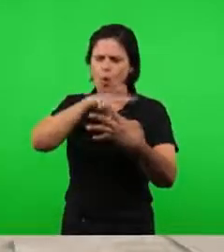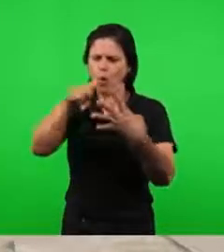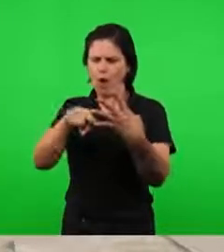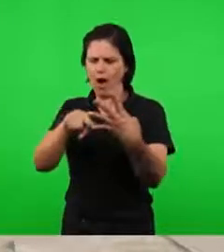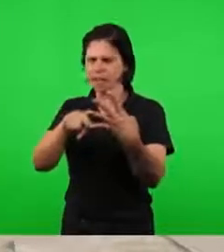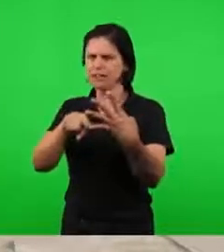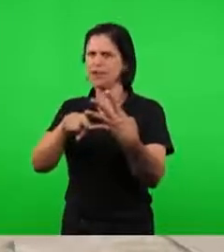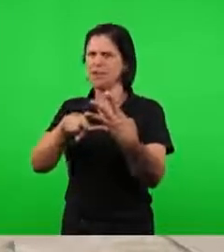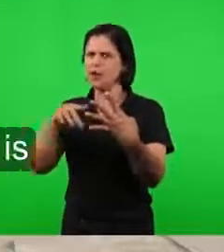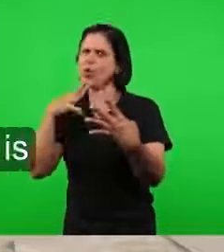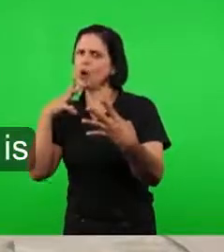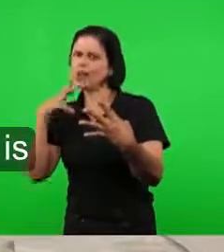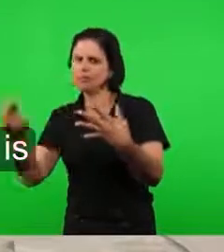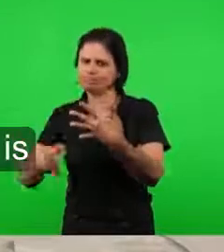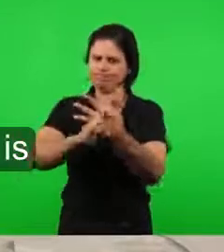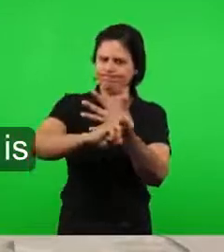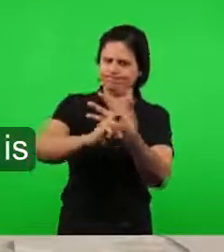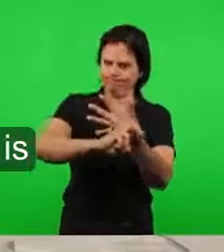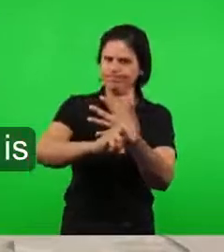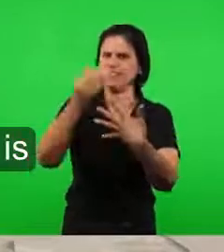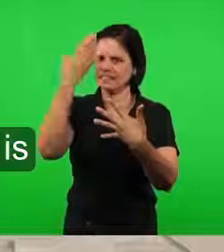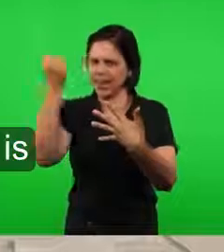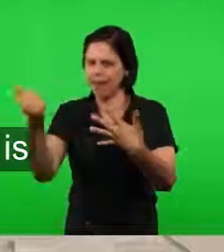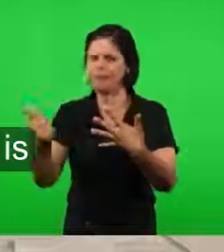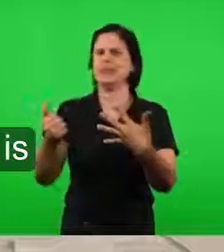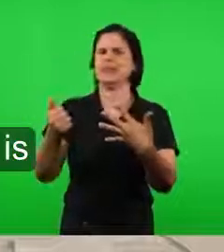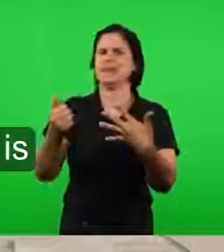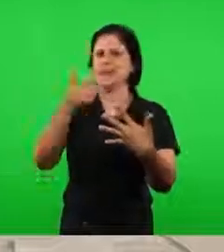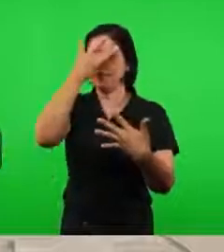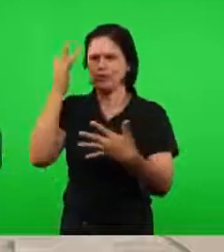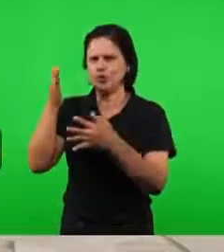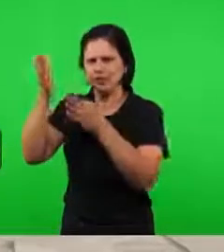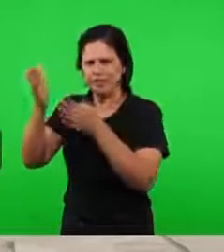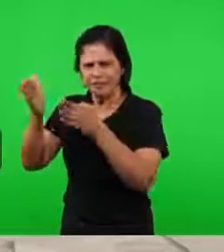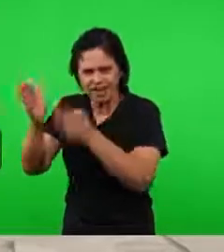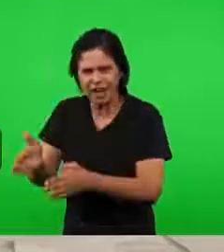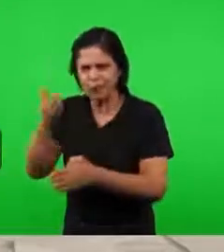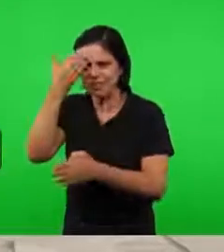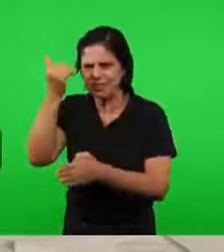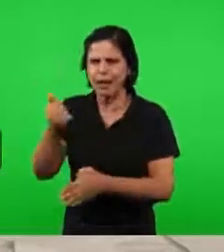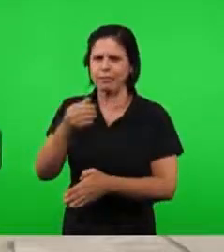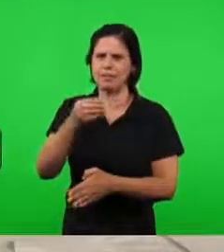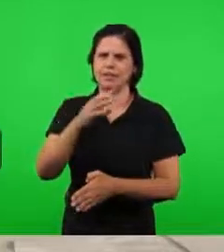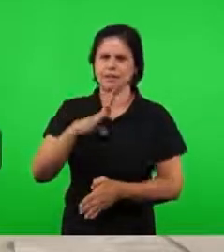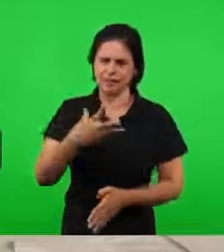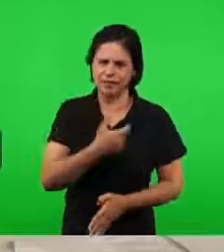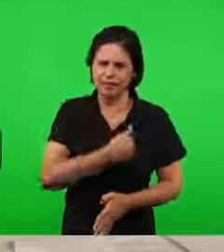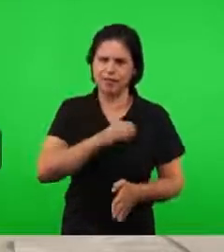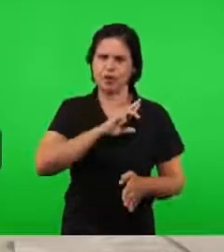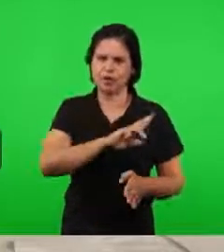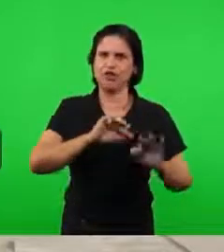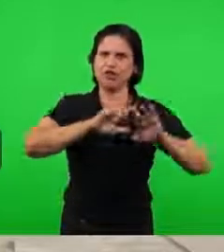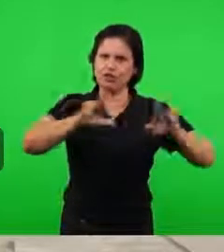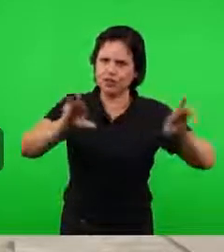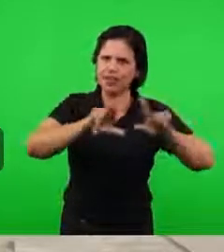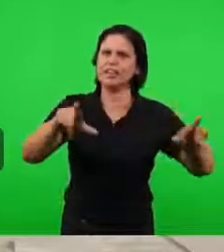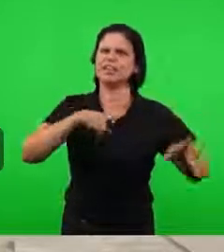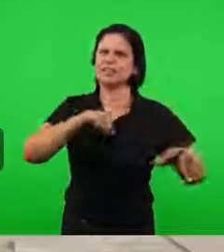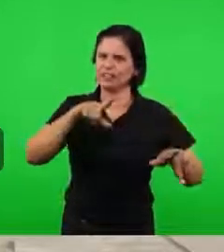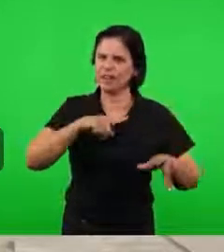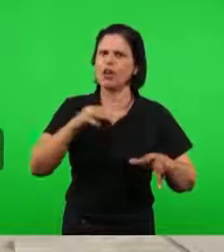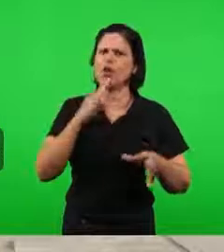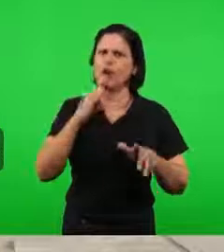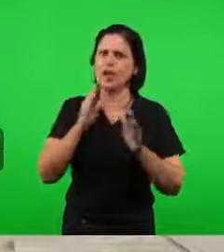ele sabe o é quinta medida. Ele sabe o que é salvação, e ele sabe o que é religião. Então, isso é muito importante. Ele sabe o é a